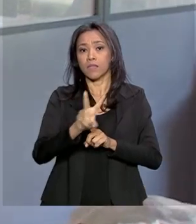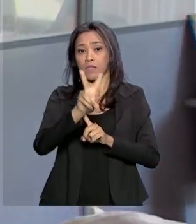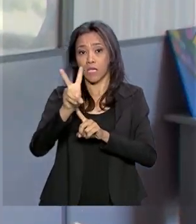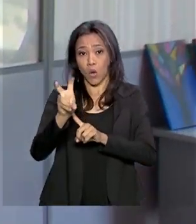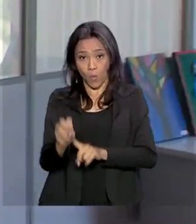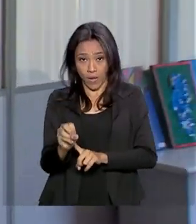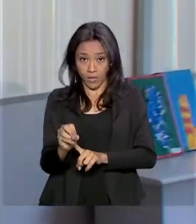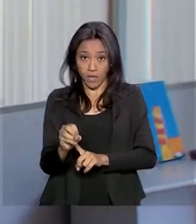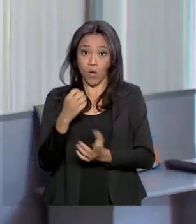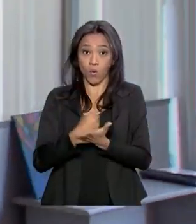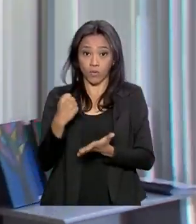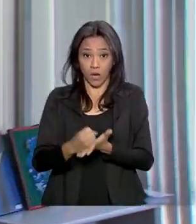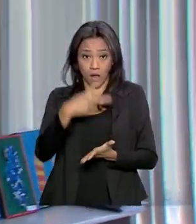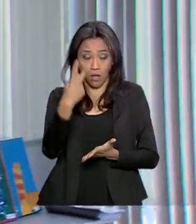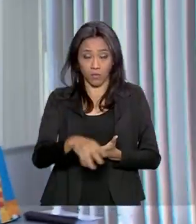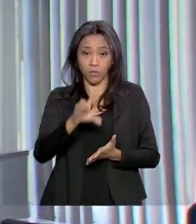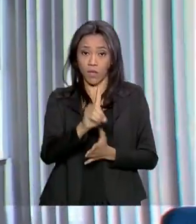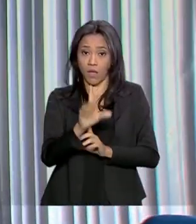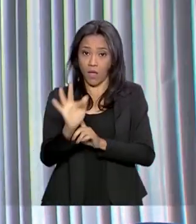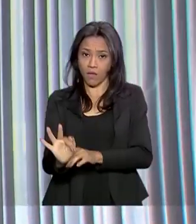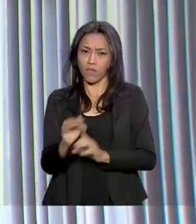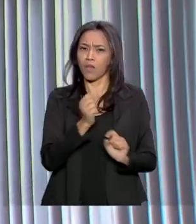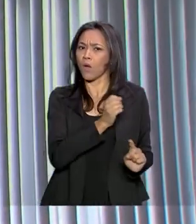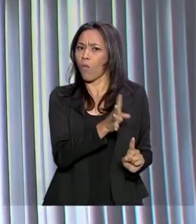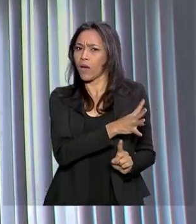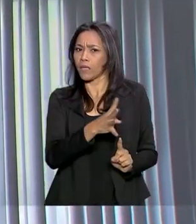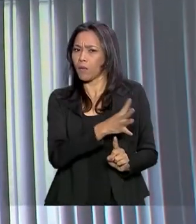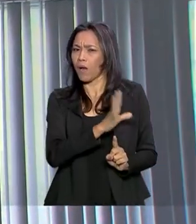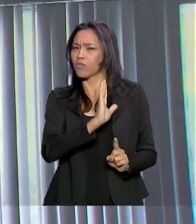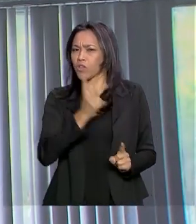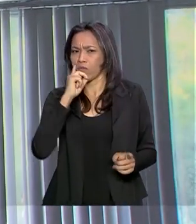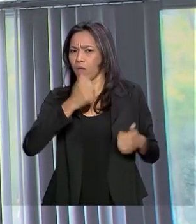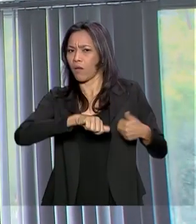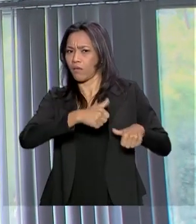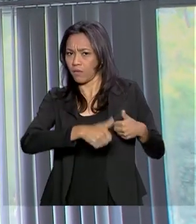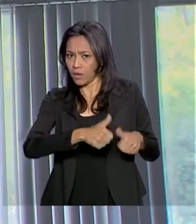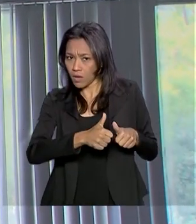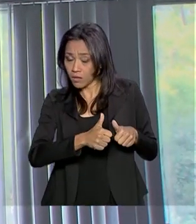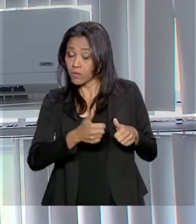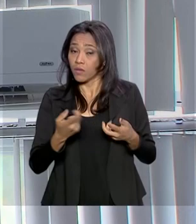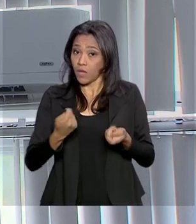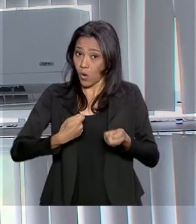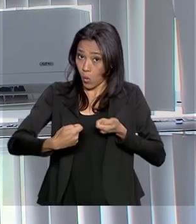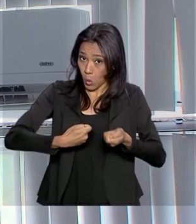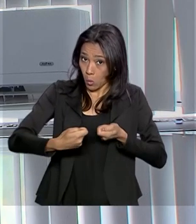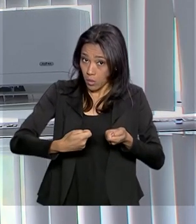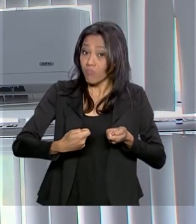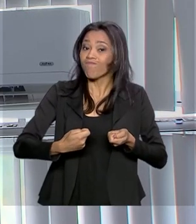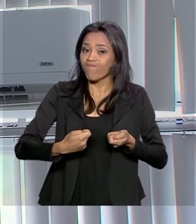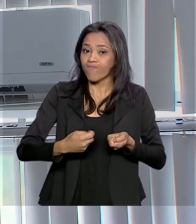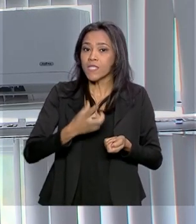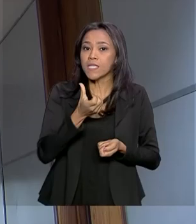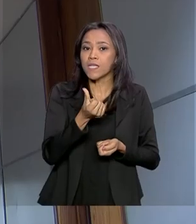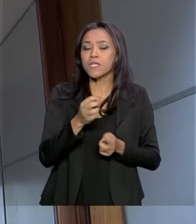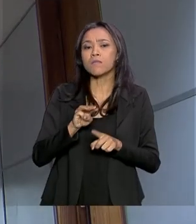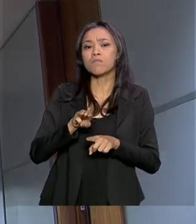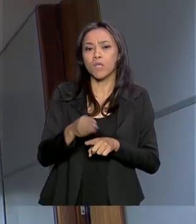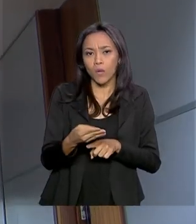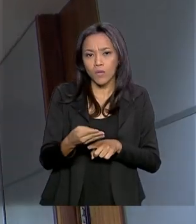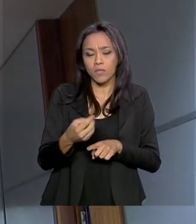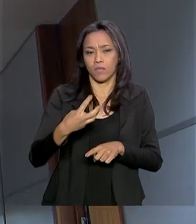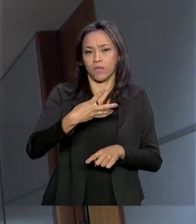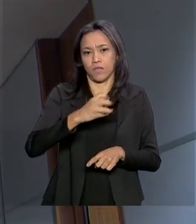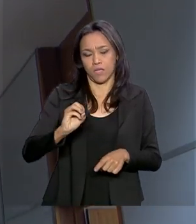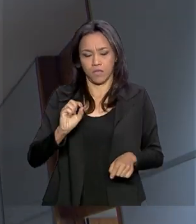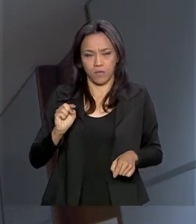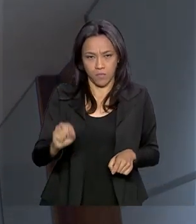vigor no Distrito Federal, 44 já foram analisados. E a economia foi de 6 milhões e 300